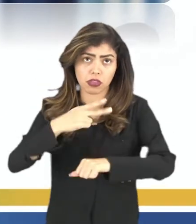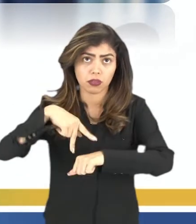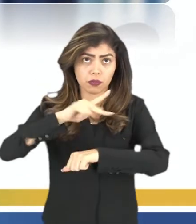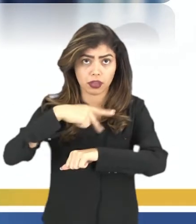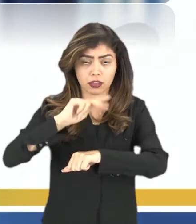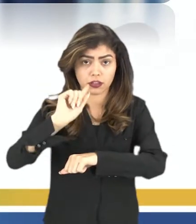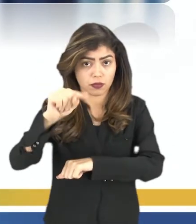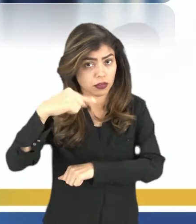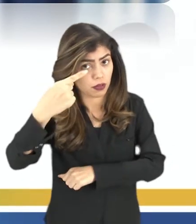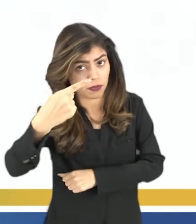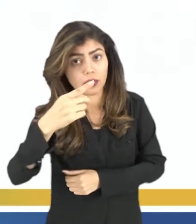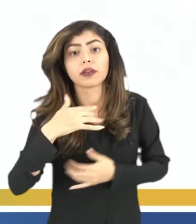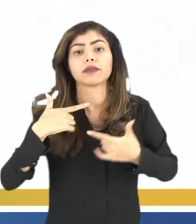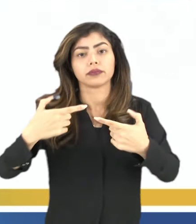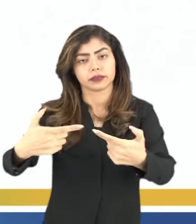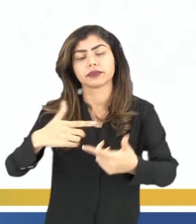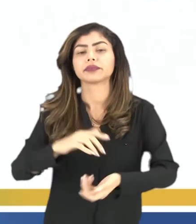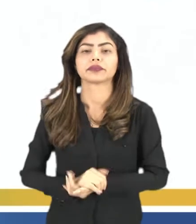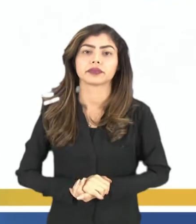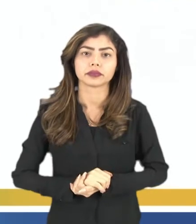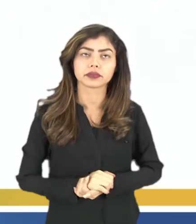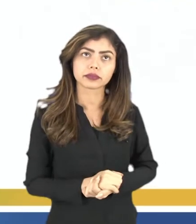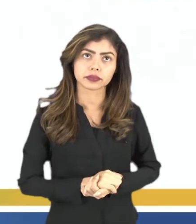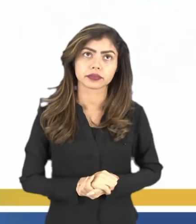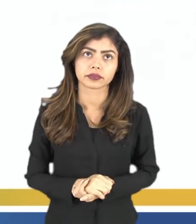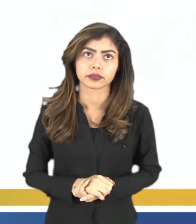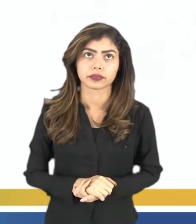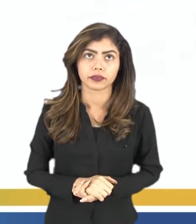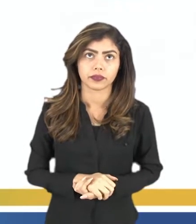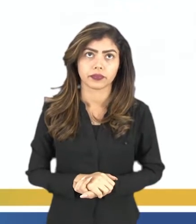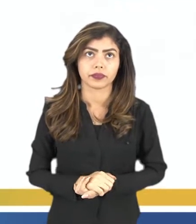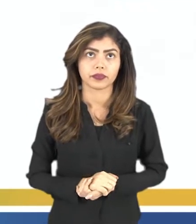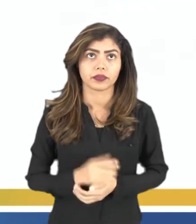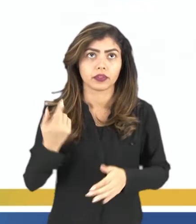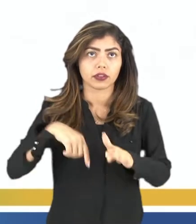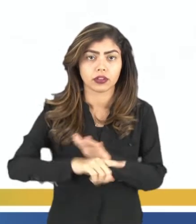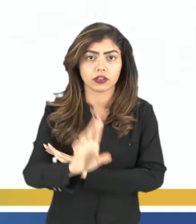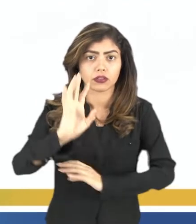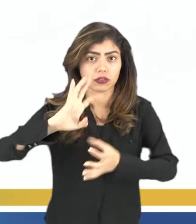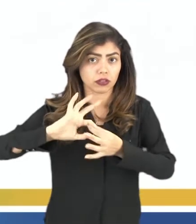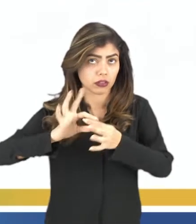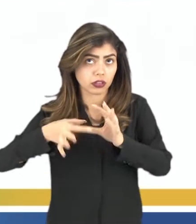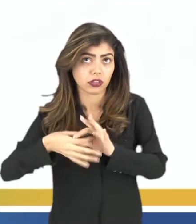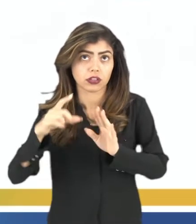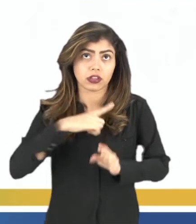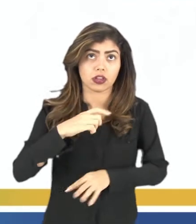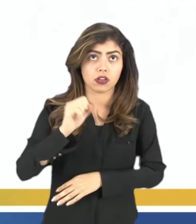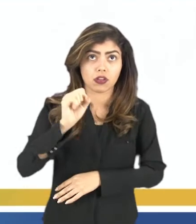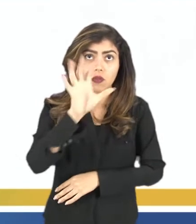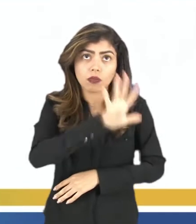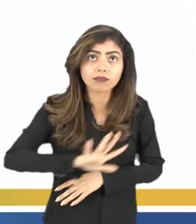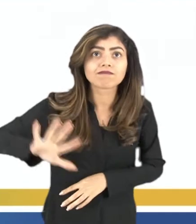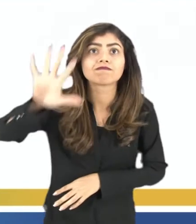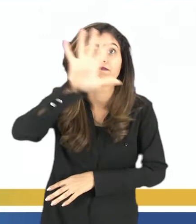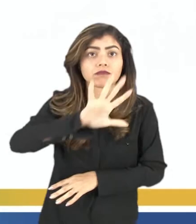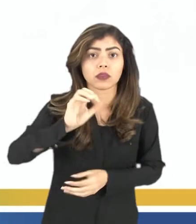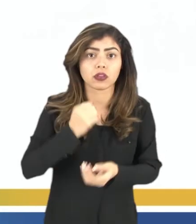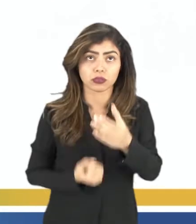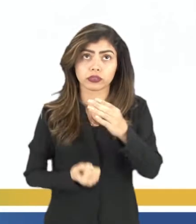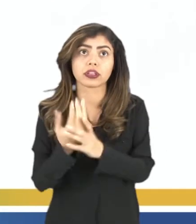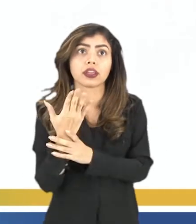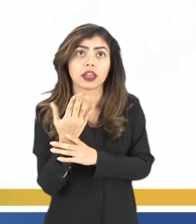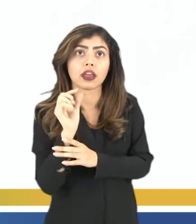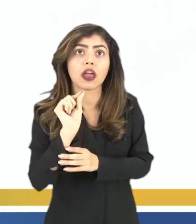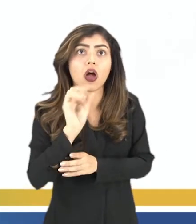países, aí, depois dessa guerra. Dentro desse contexto, a gente tem uma organização muito importante criada,